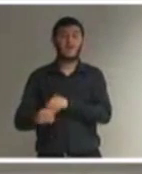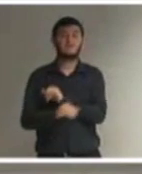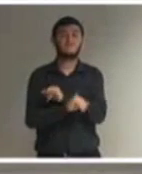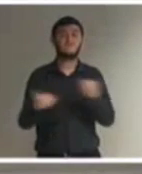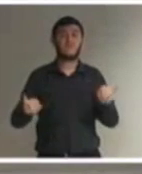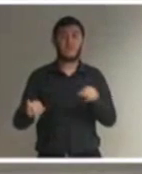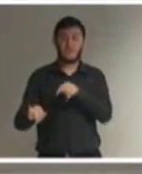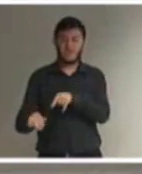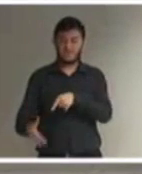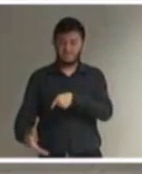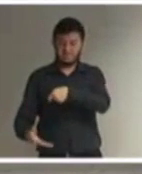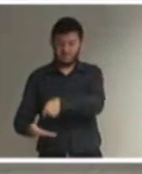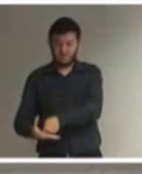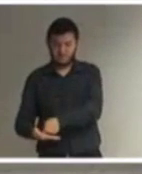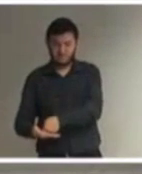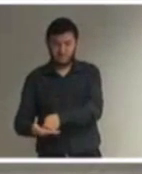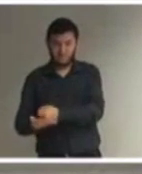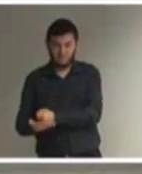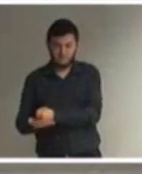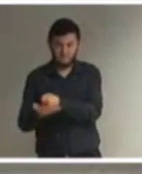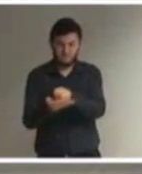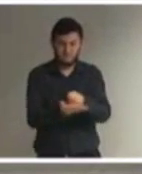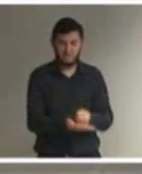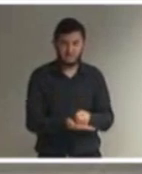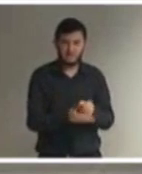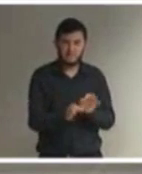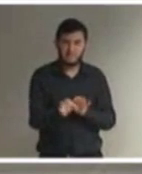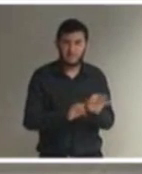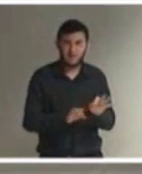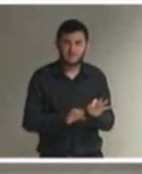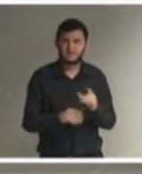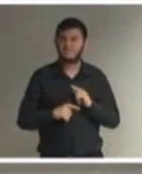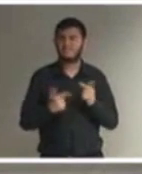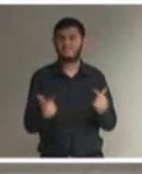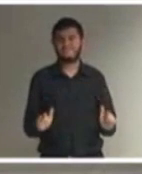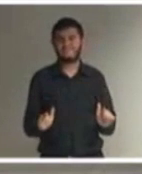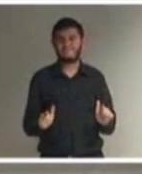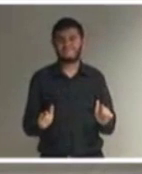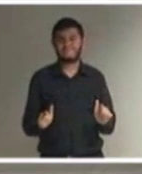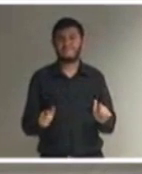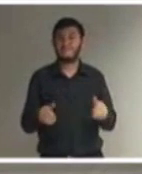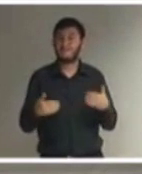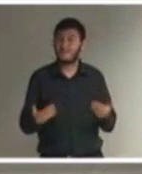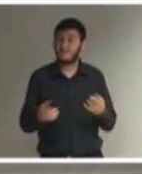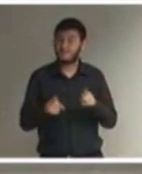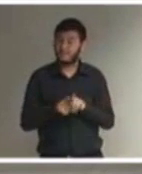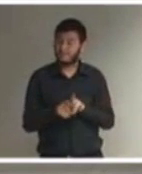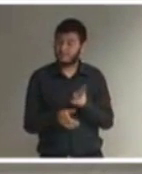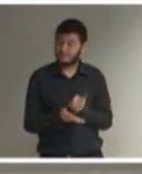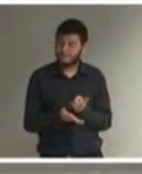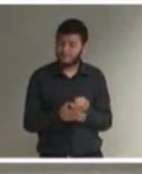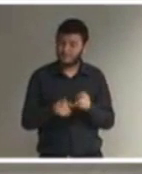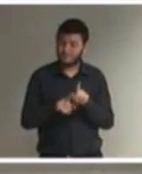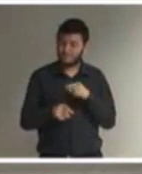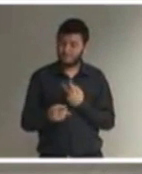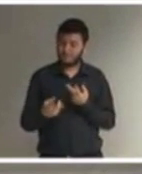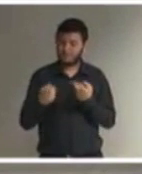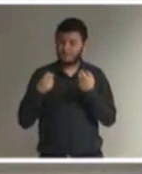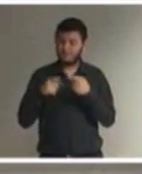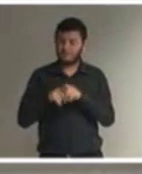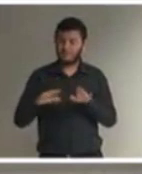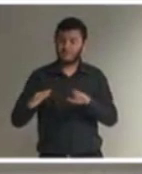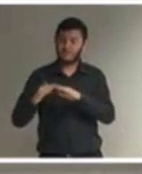fornecerem esse tipo de preparação. E mesmo aquelas que aceitavam